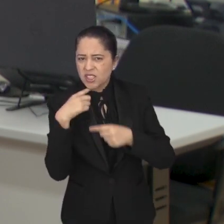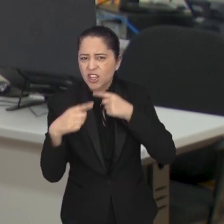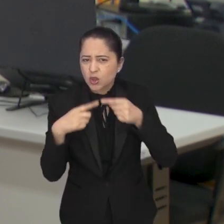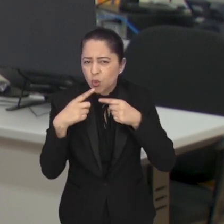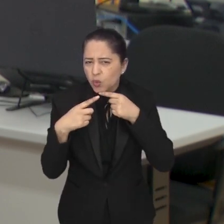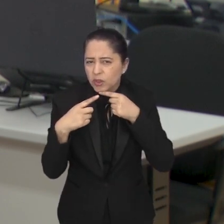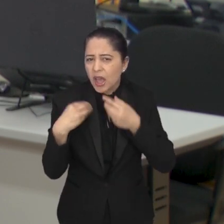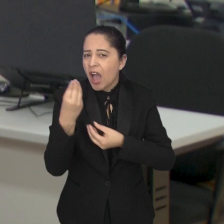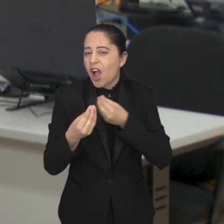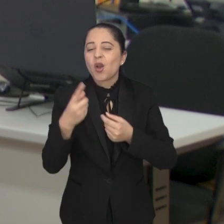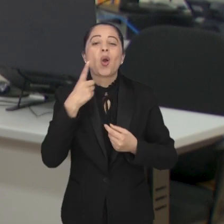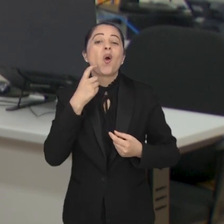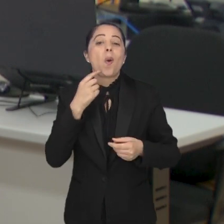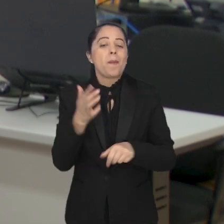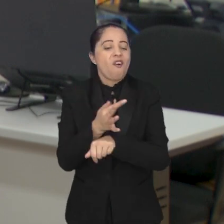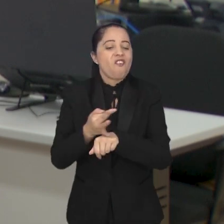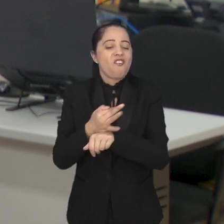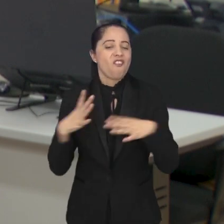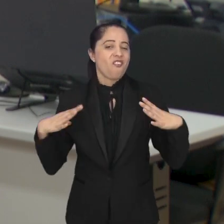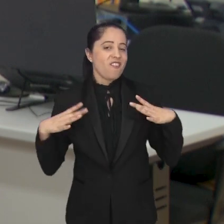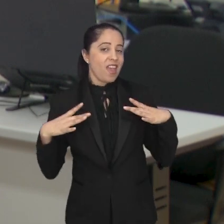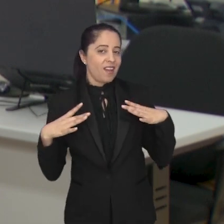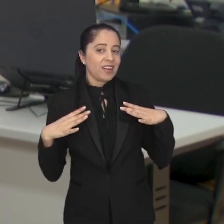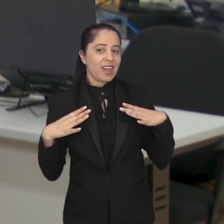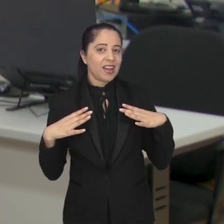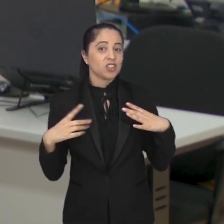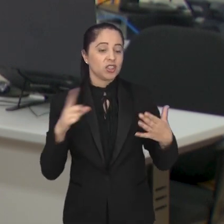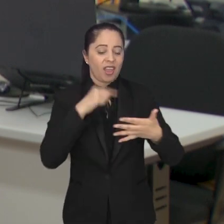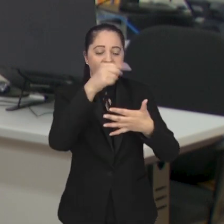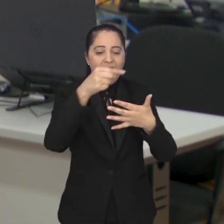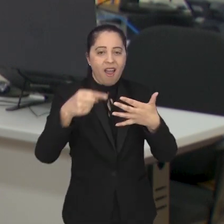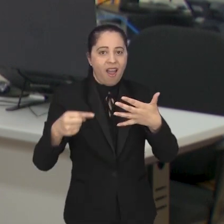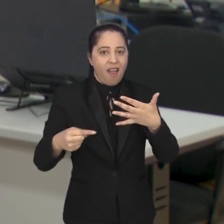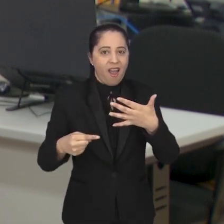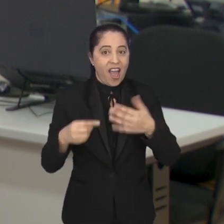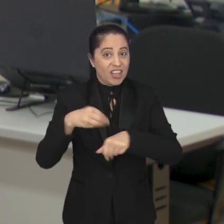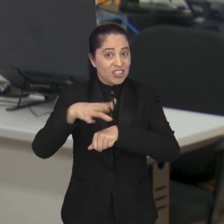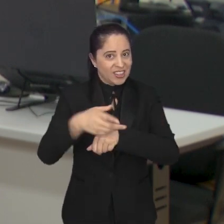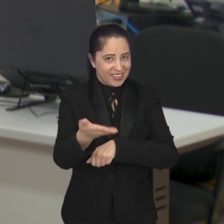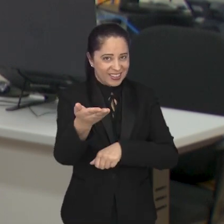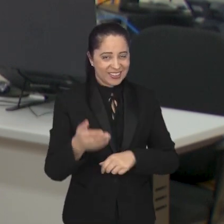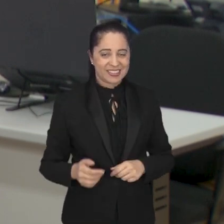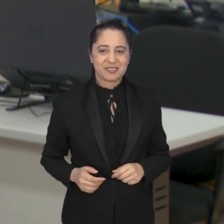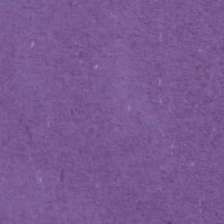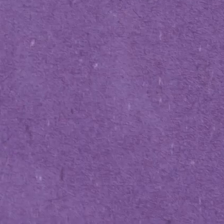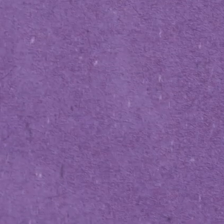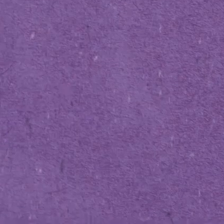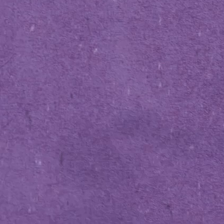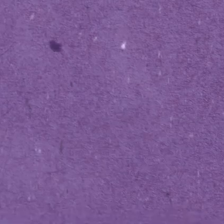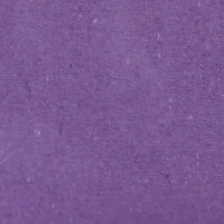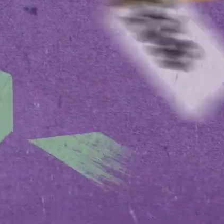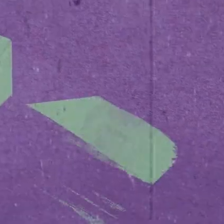está na dúvida de como curtir esse feriadão, a gente mostra muita opção legal agora. Roda aí!